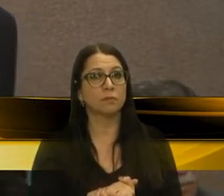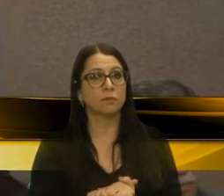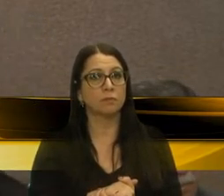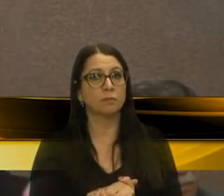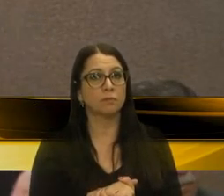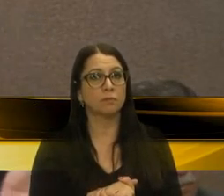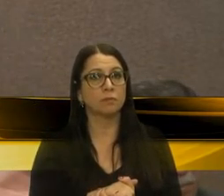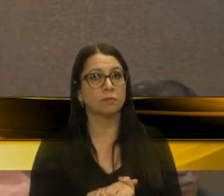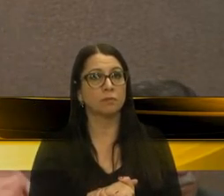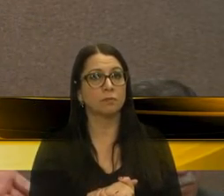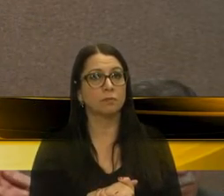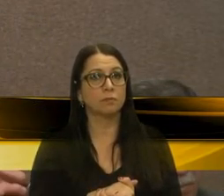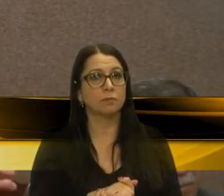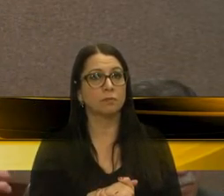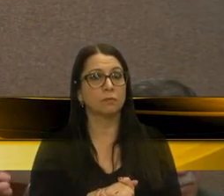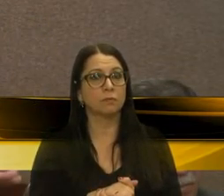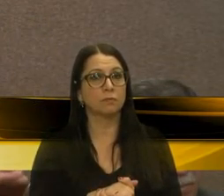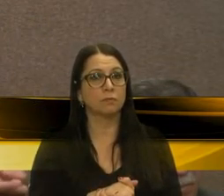contemplados,